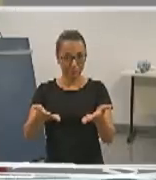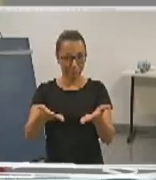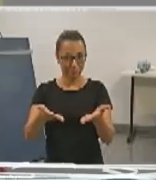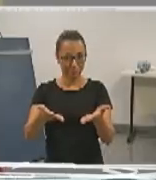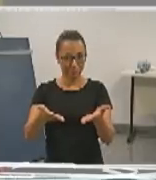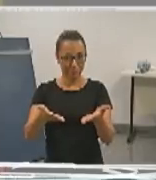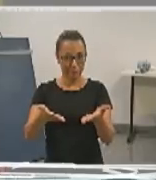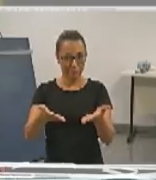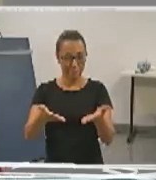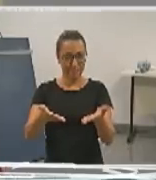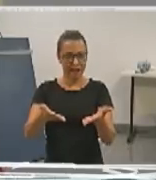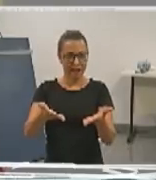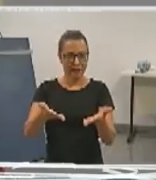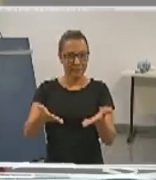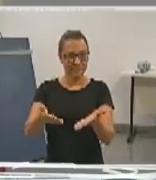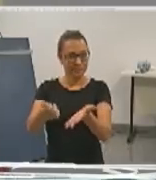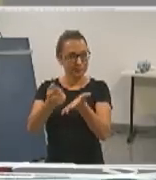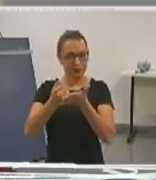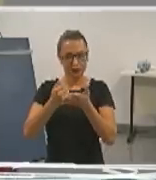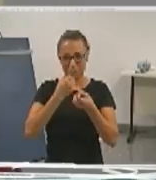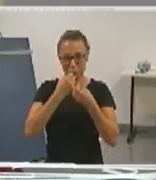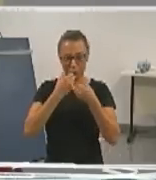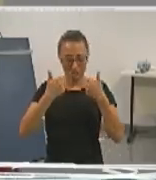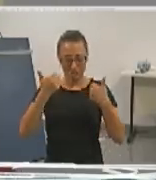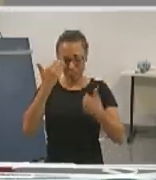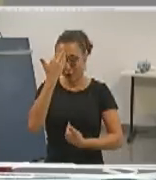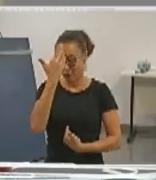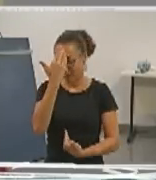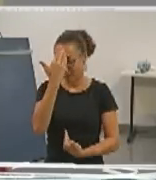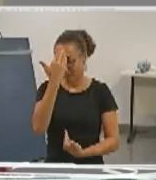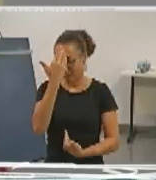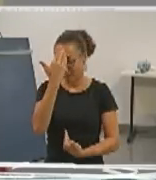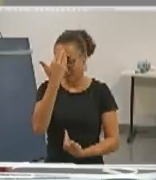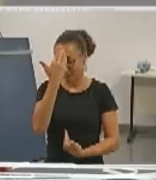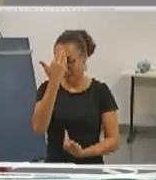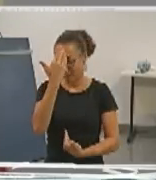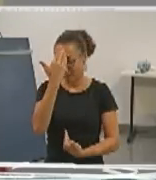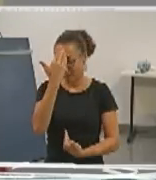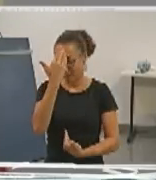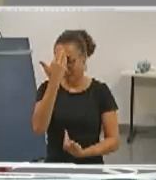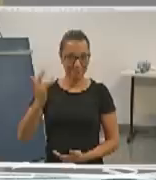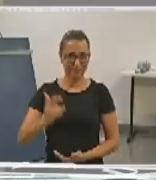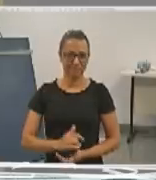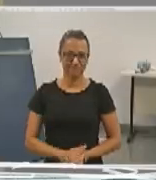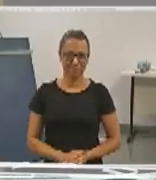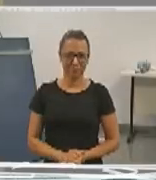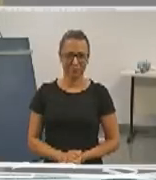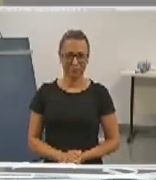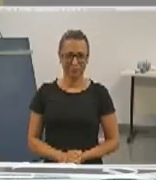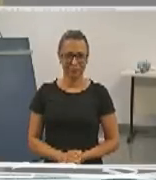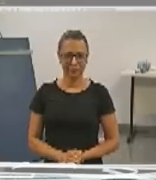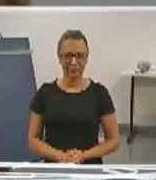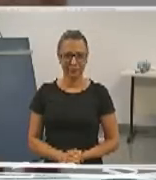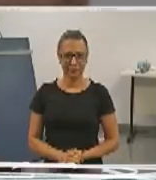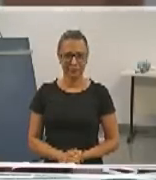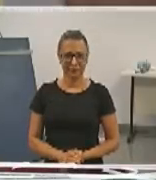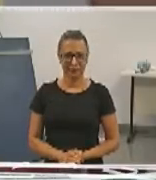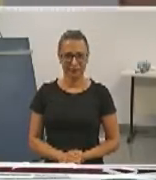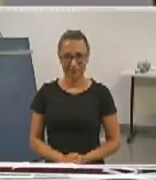nos beneficiamos do trabalho de hoje. obrigado a todos até amanhã. Aplausos